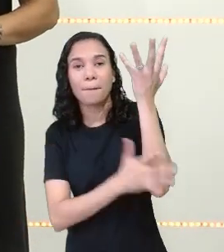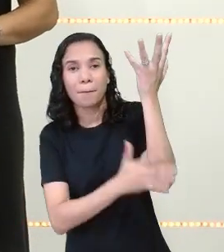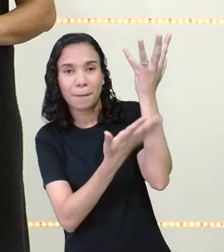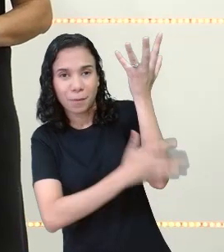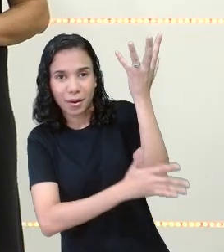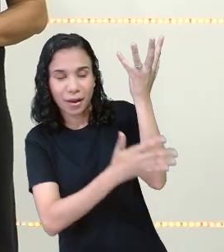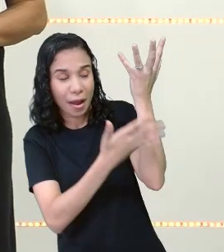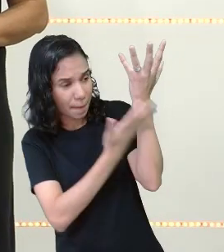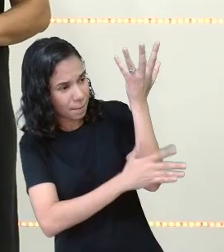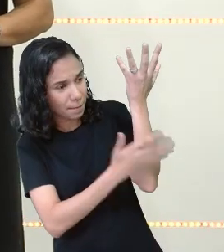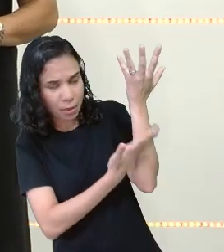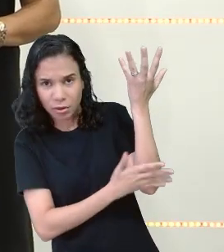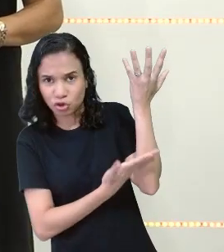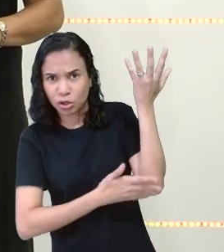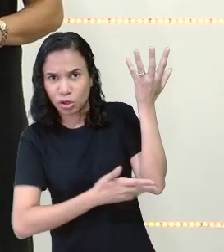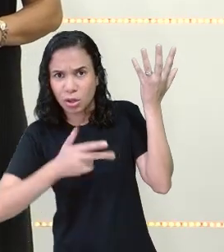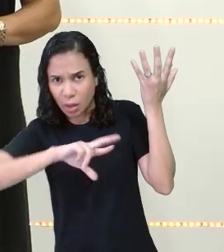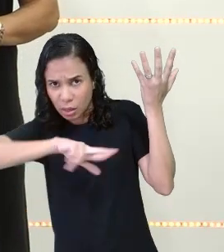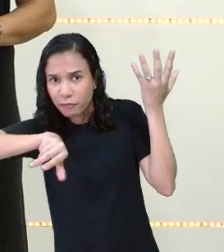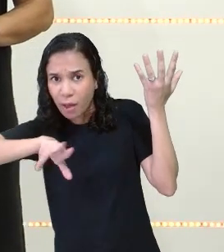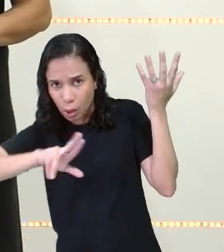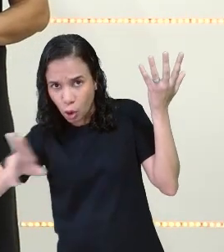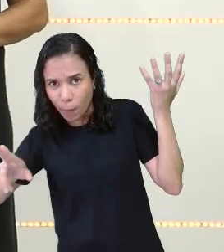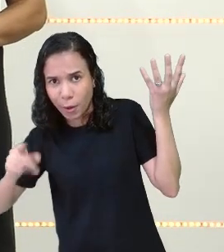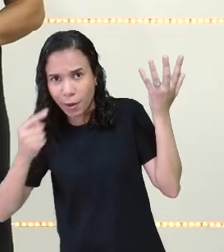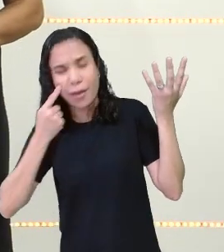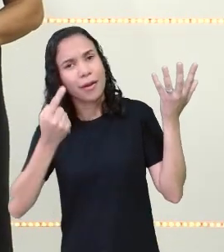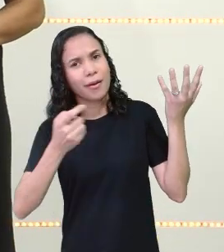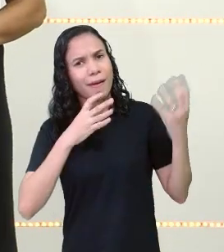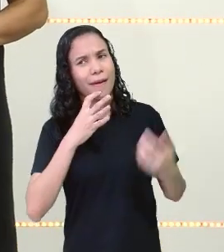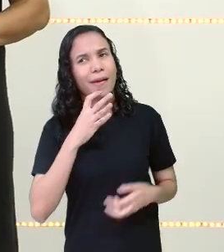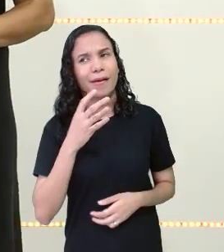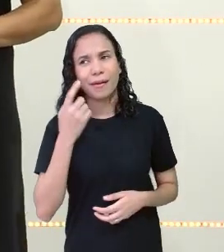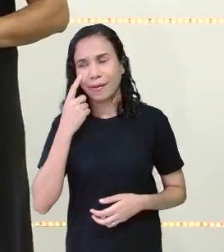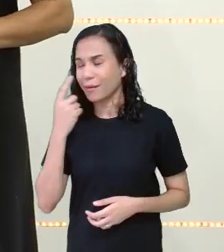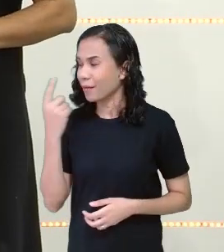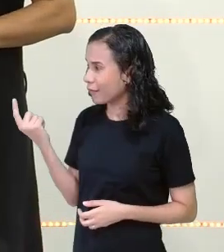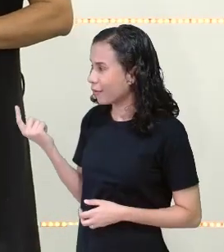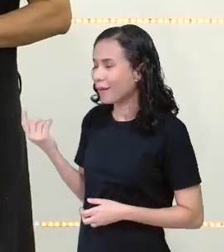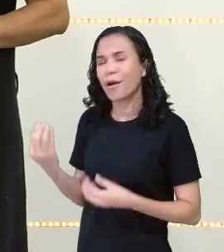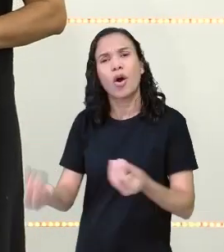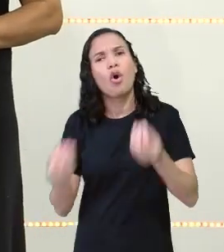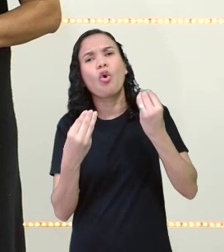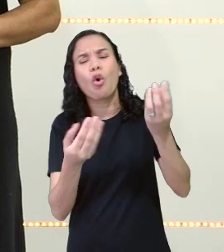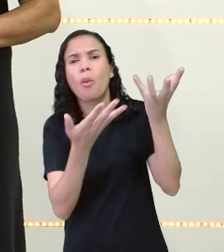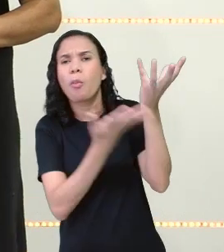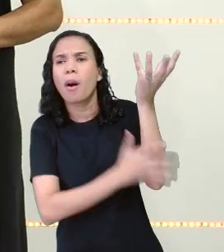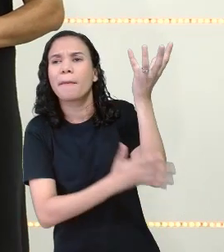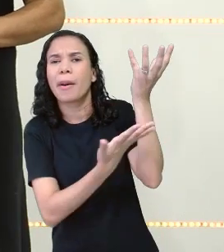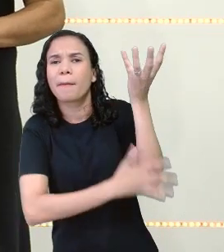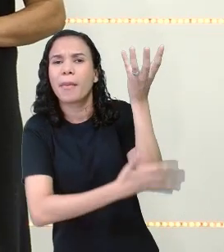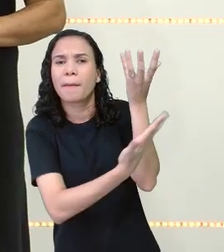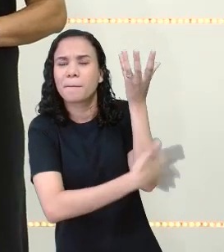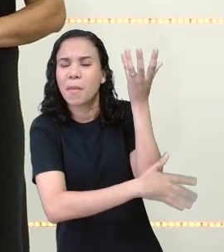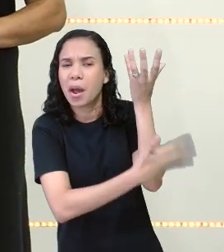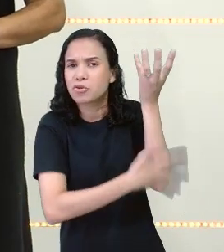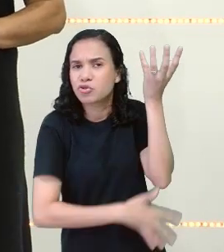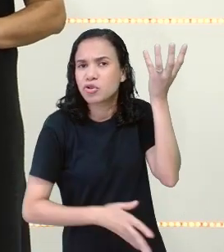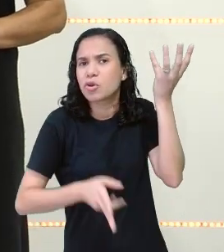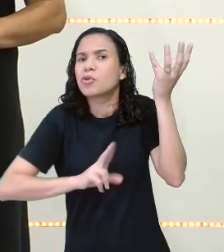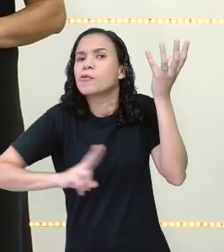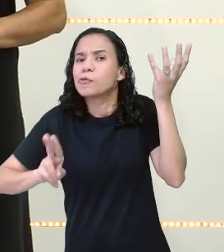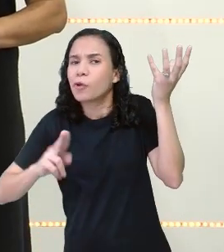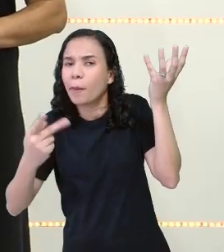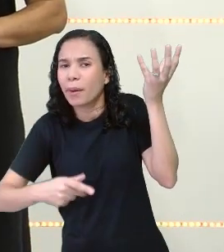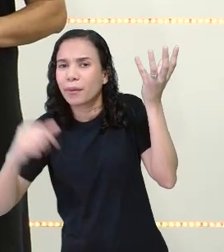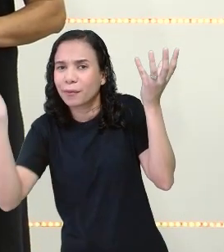sabia que o abacaxi tem um outro nome também em uma outra região do Brasil? Sabe como é que o abacaxi é chamado em alguns lugares